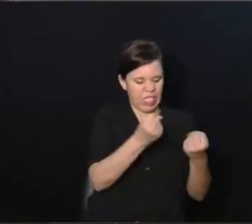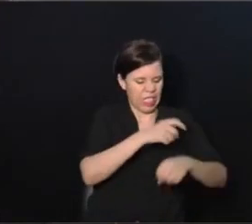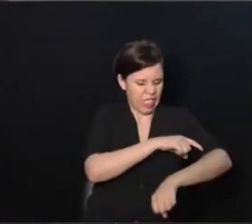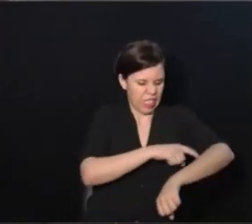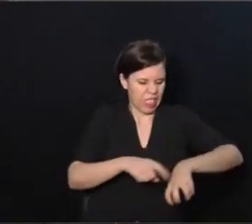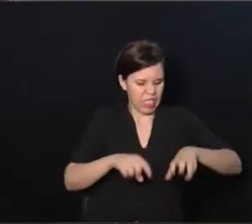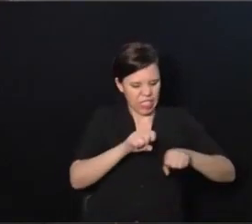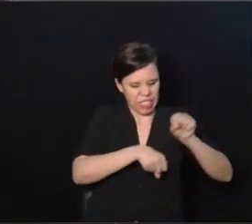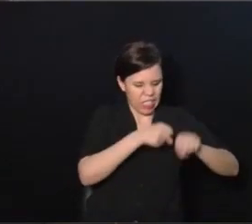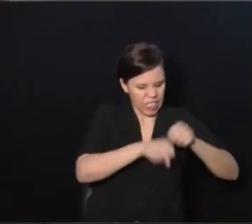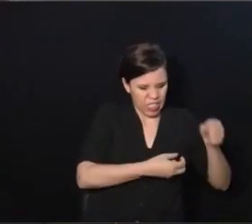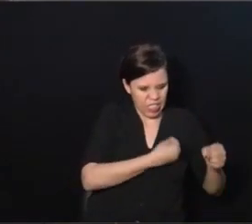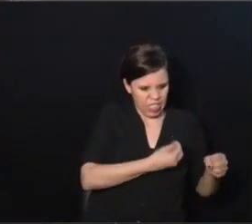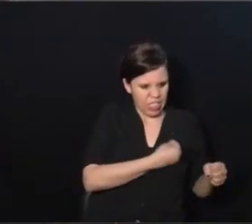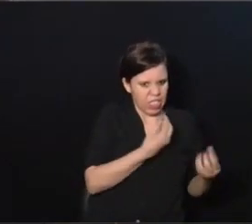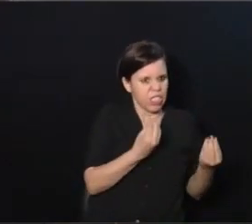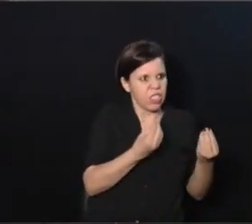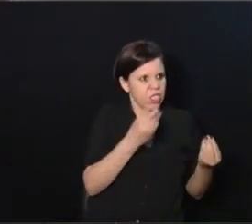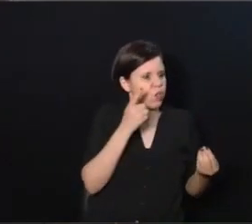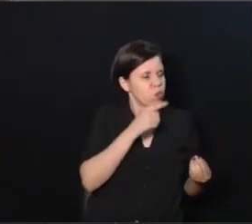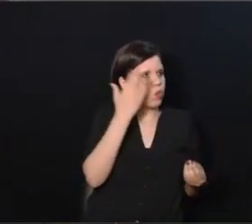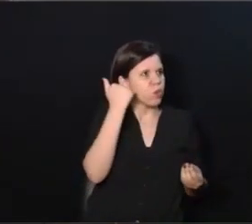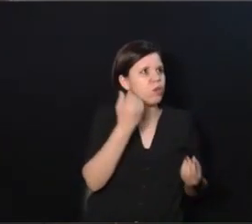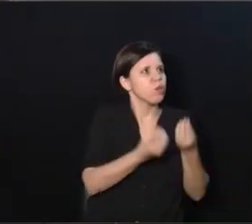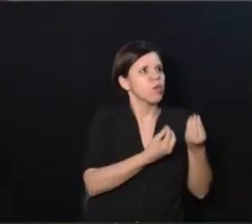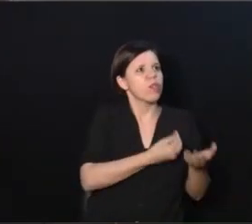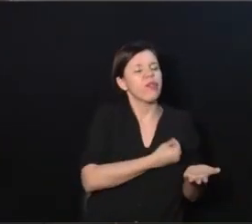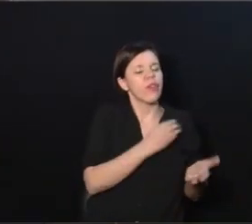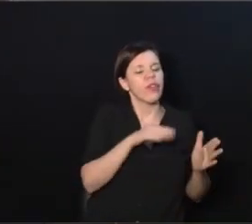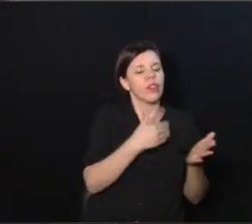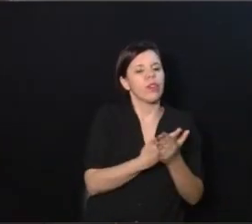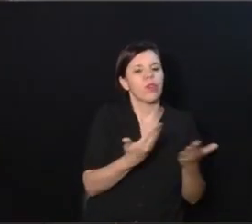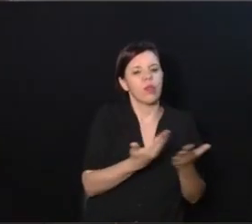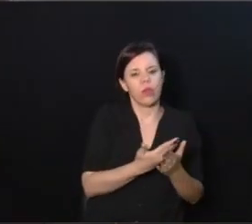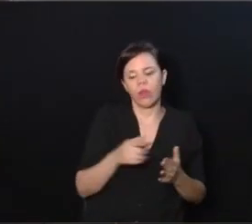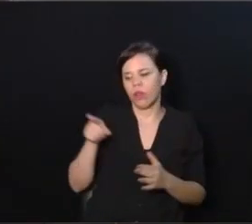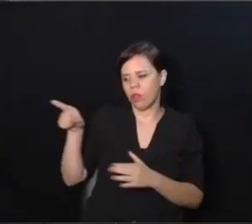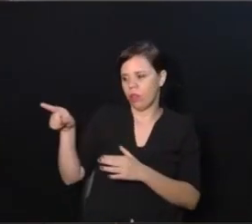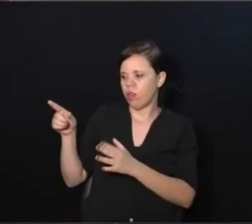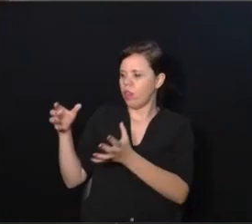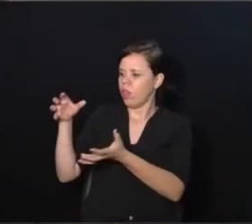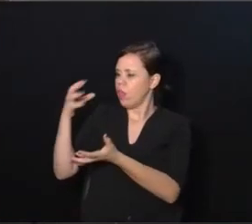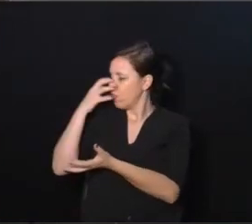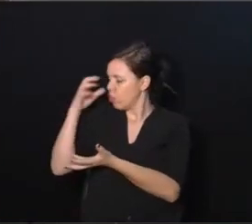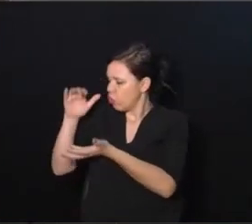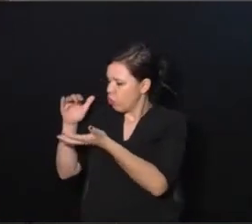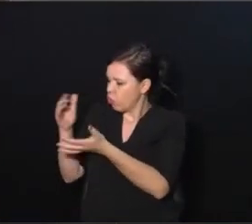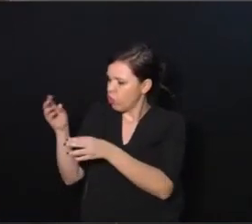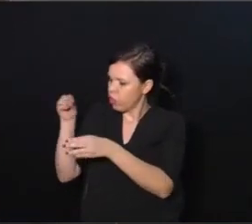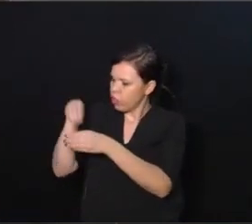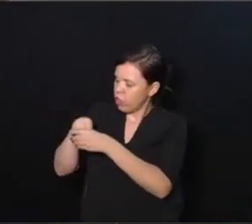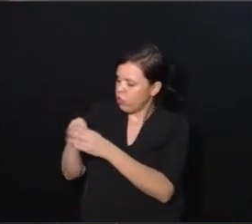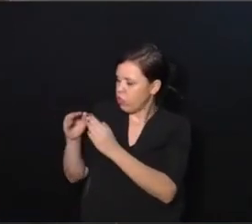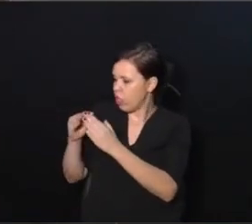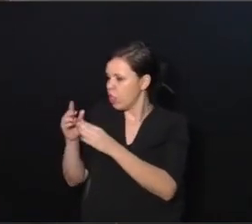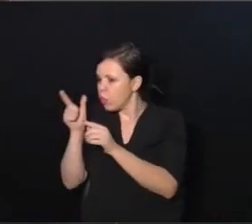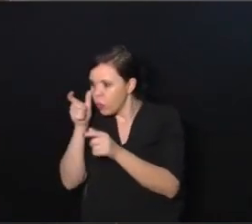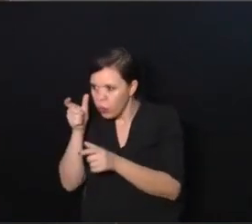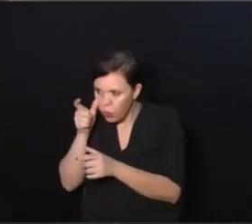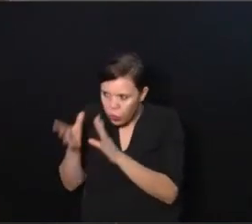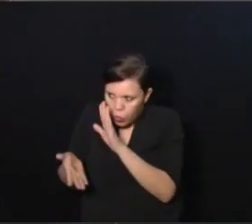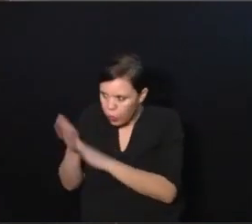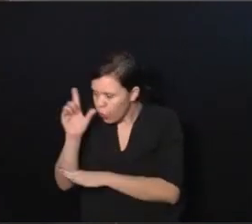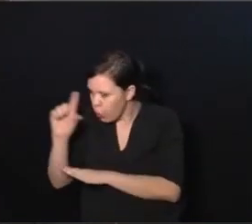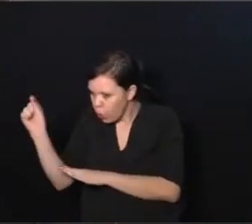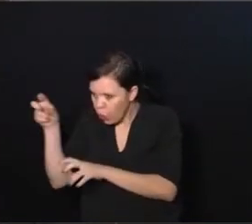E o bicho vive, você não sabe como é que ele está vivo até hoje. O cachorro da madame, a primeira vez que sai de casa, ela tem que ficar vigiando para ele não fugir, porque se ele